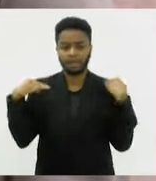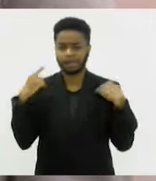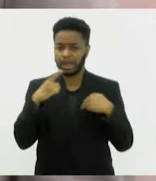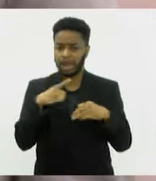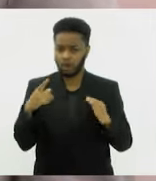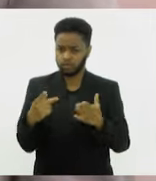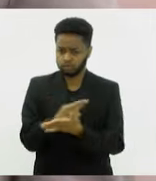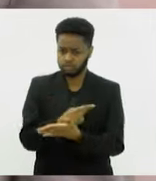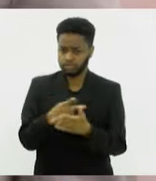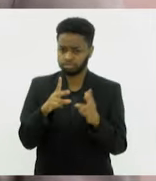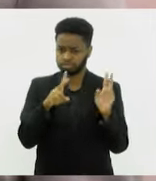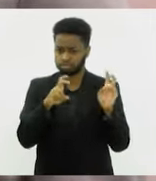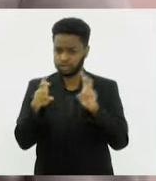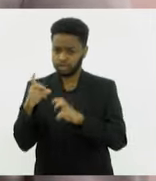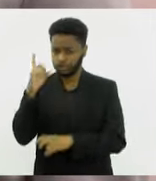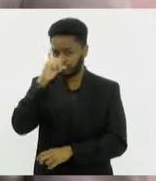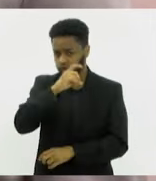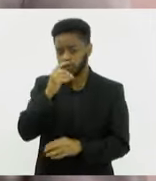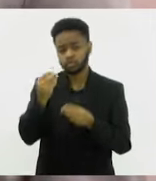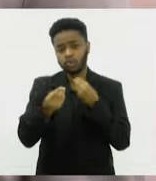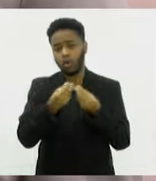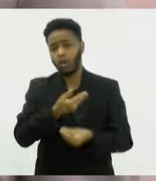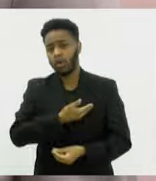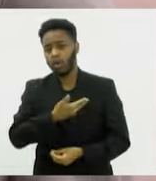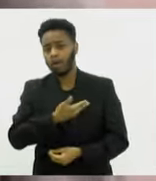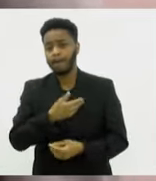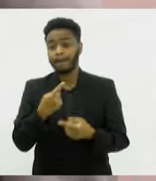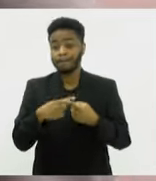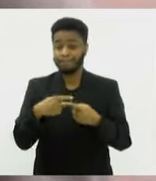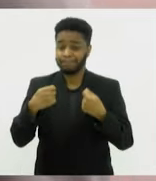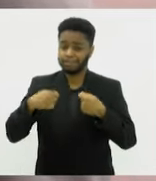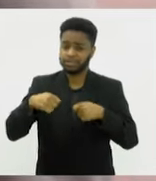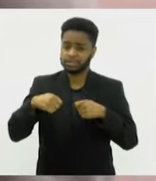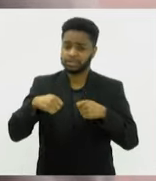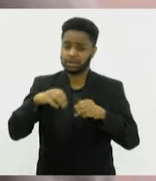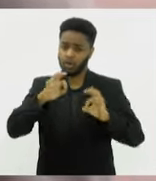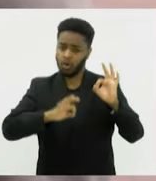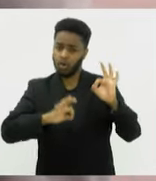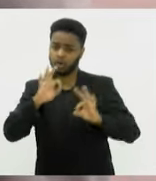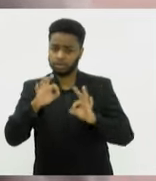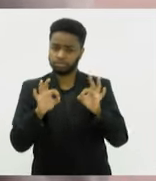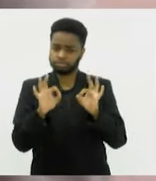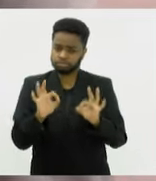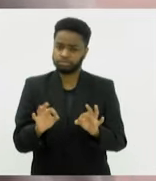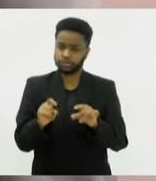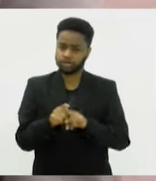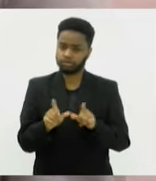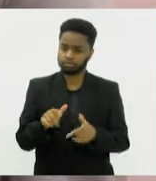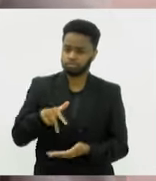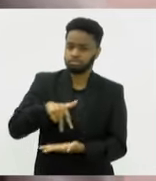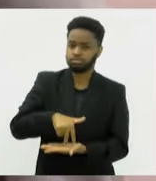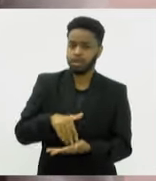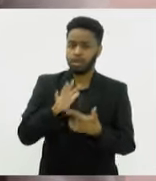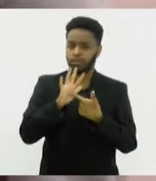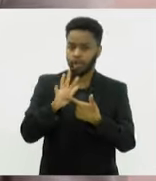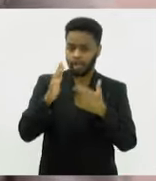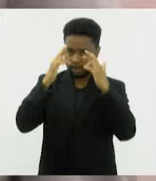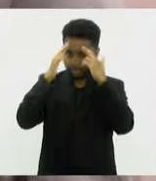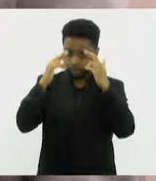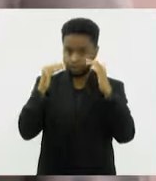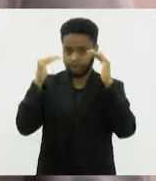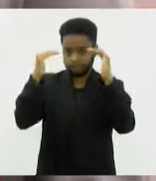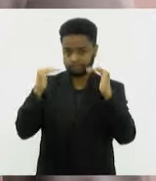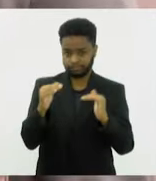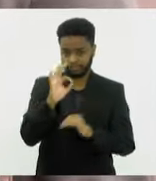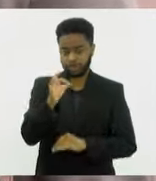casos difíceis, as amizades. Porque tem que ter aquela ordem toda, Toda força. Tem que ter o respeito à hierarquia. Como é que foi isso?